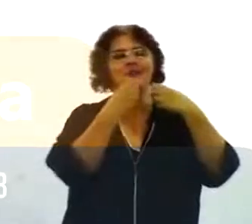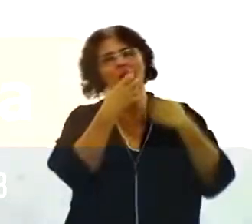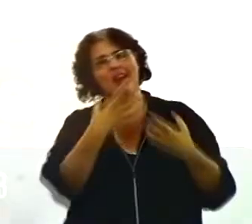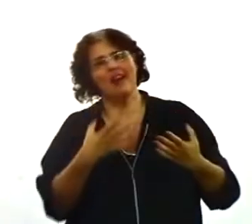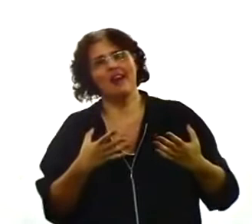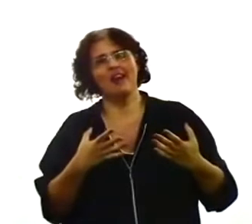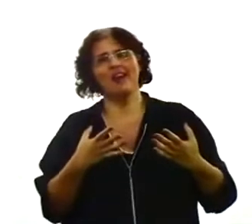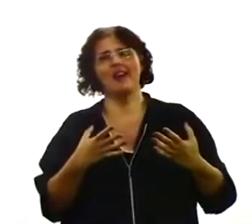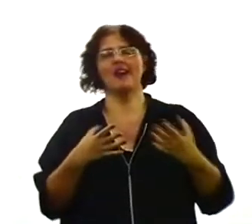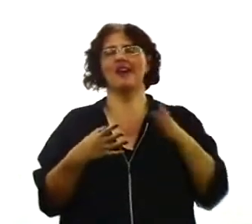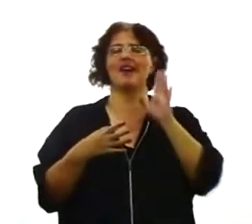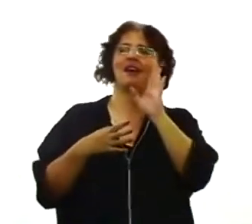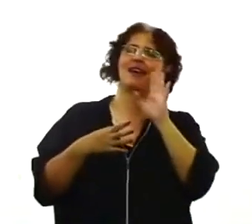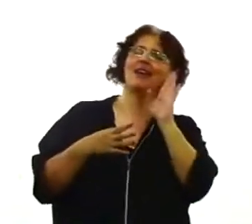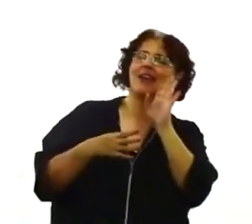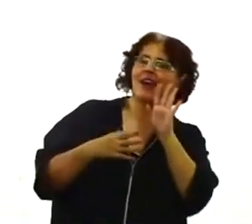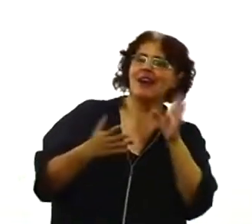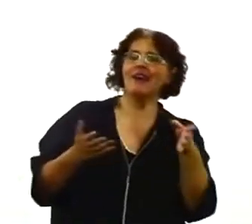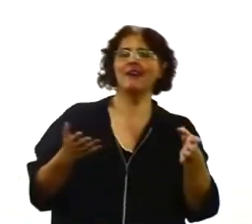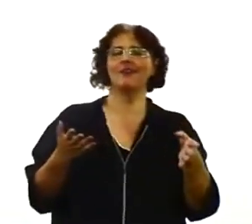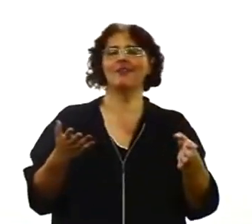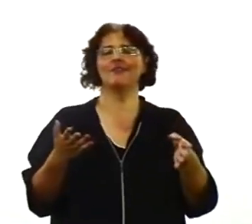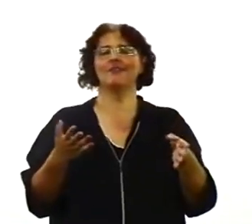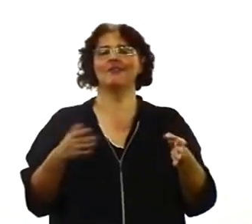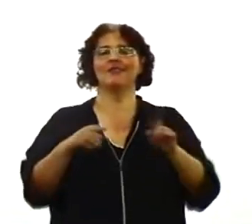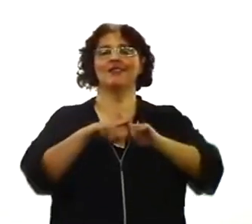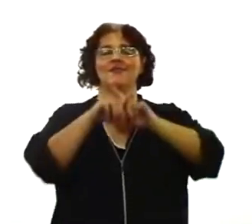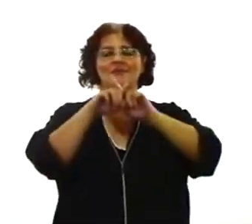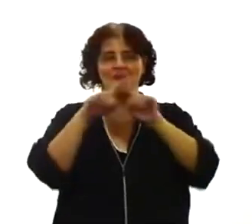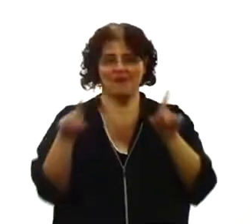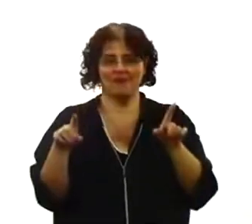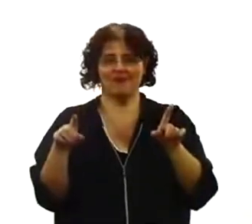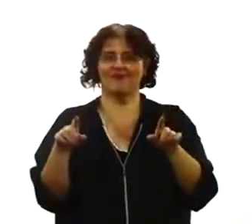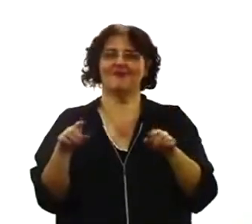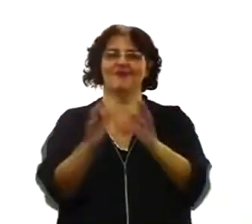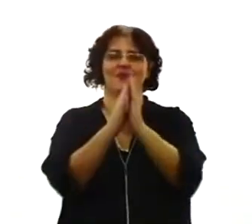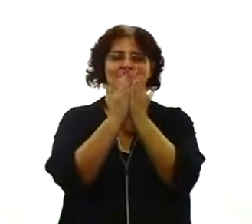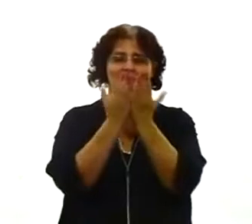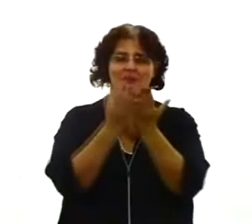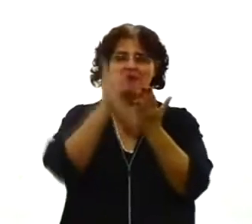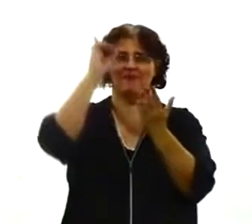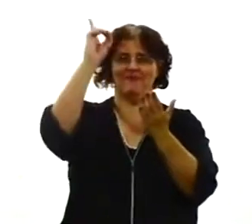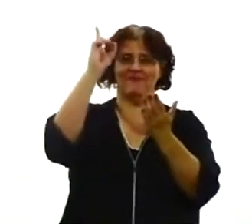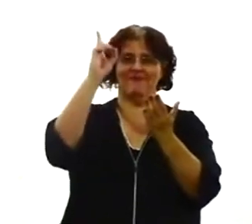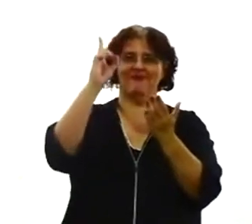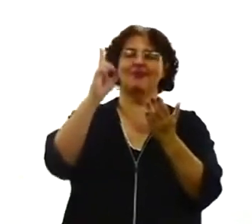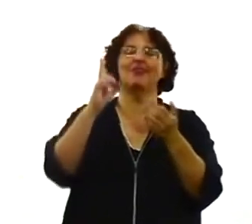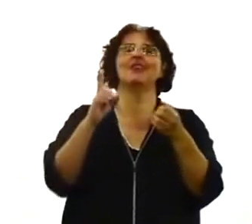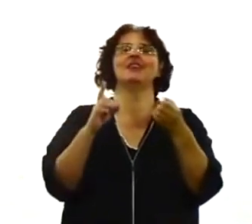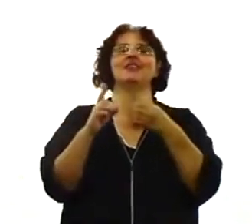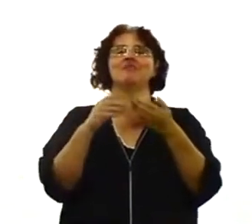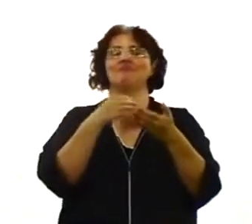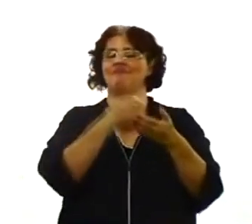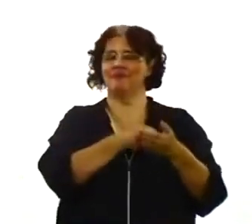terrorismo, mas a Bíblia nos chama de inimigos. Pois bem, só que alguém